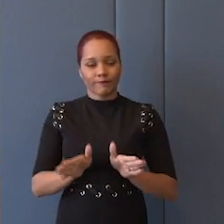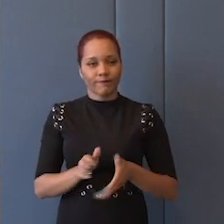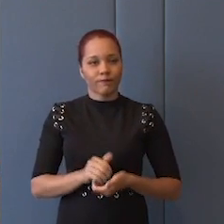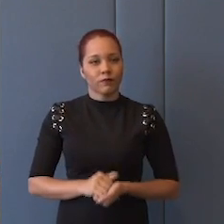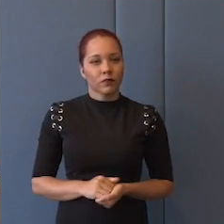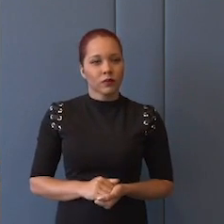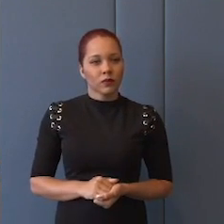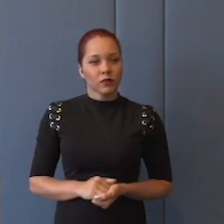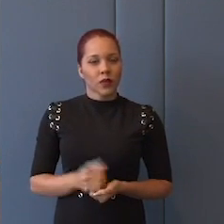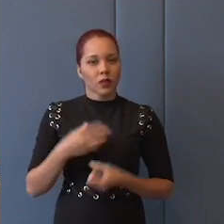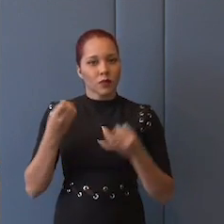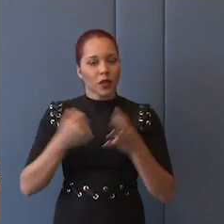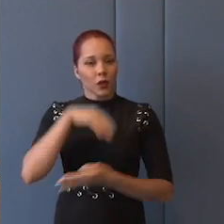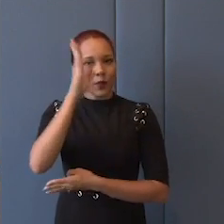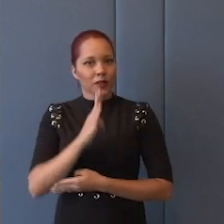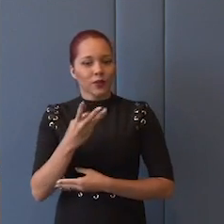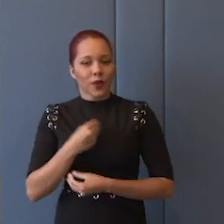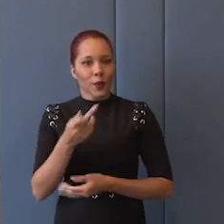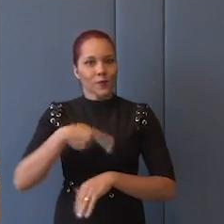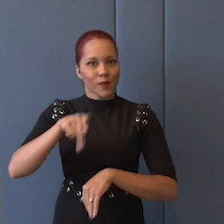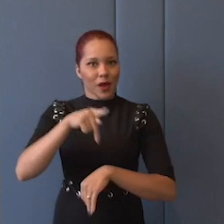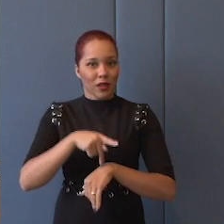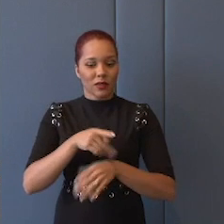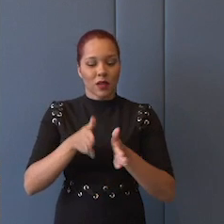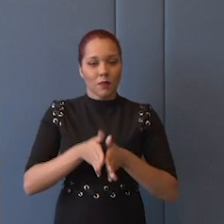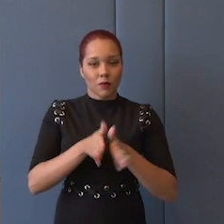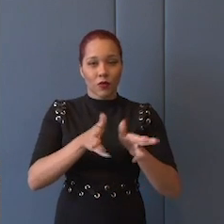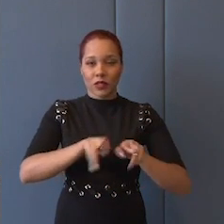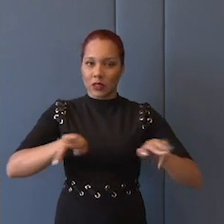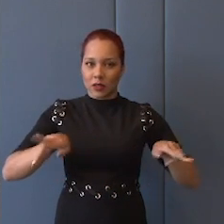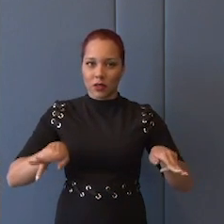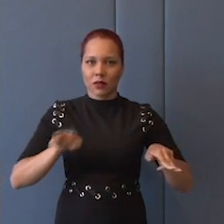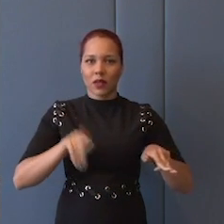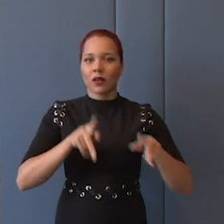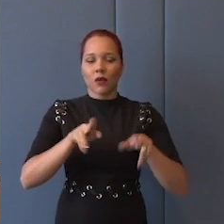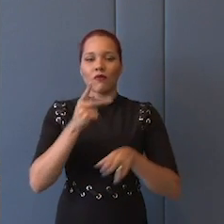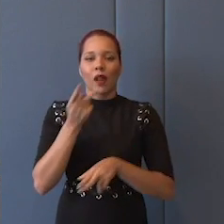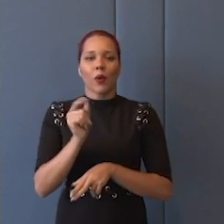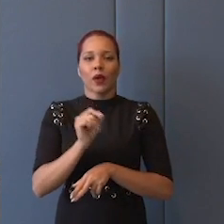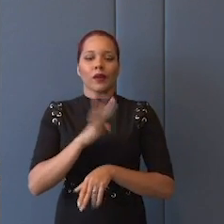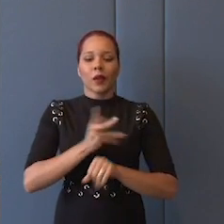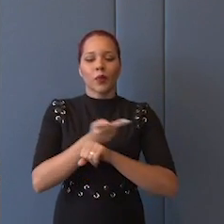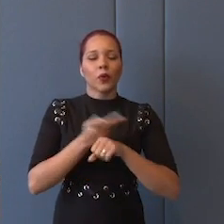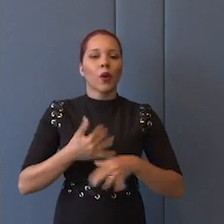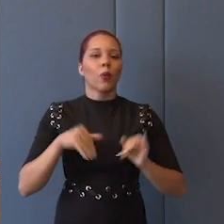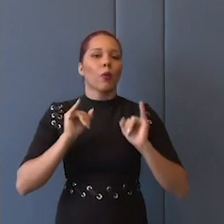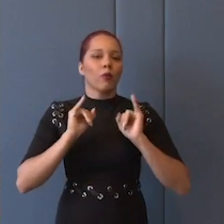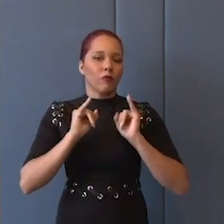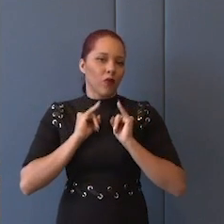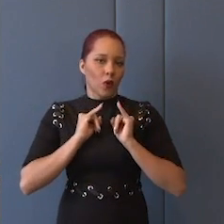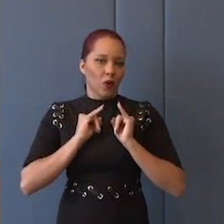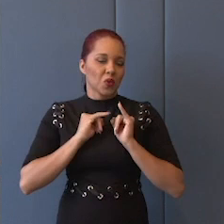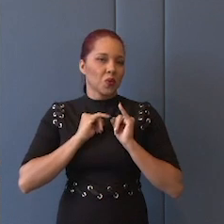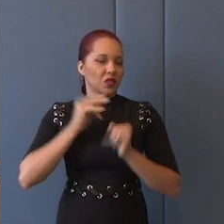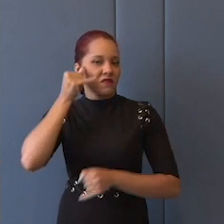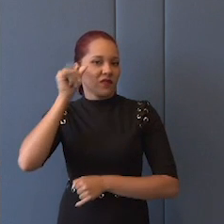isso de dizer que o Brasil é um país multilateralista é, mais uma vez mais, a busca do conforto e do não